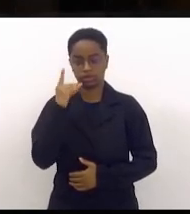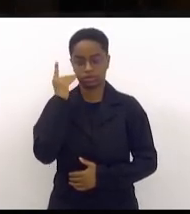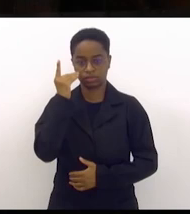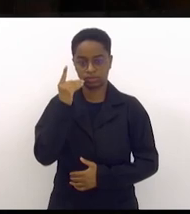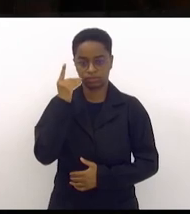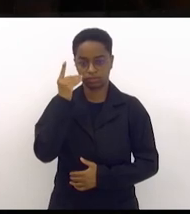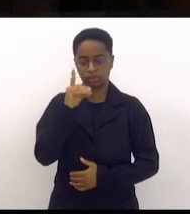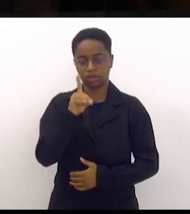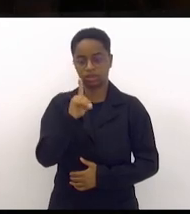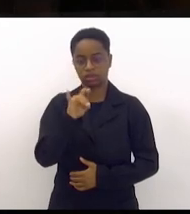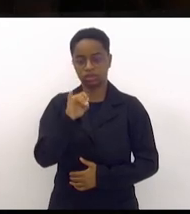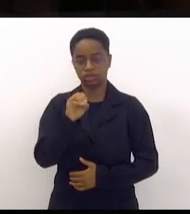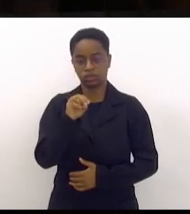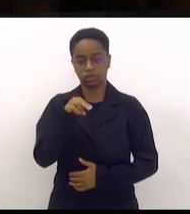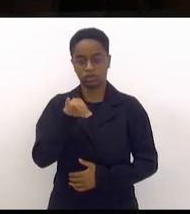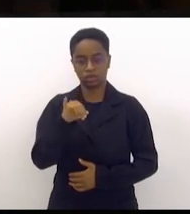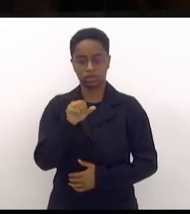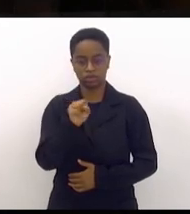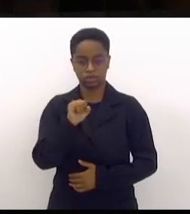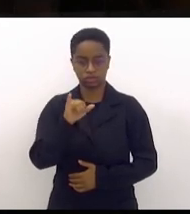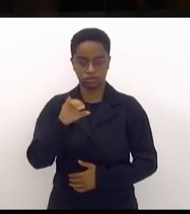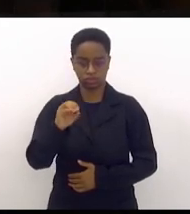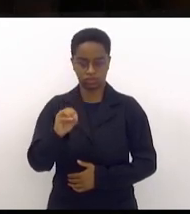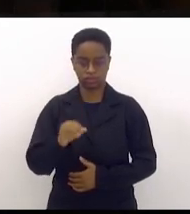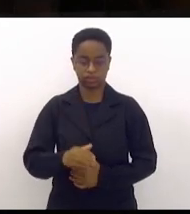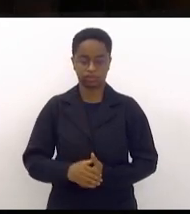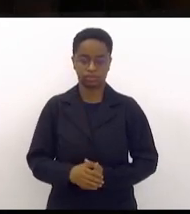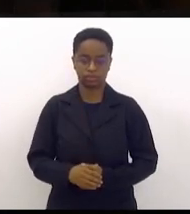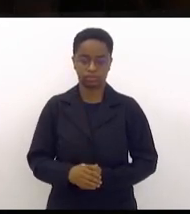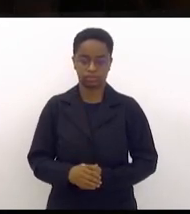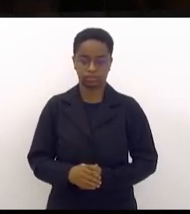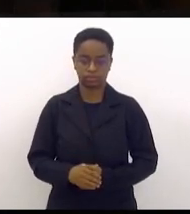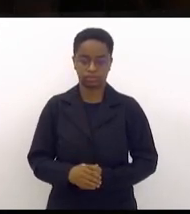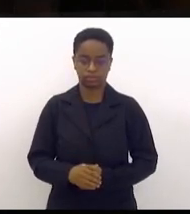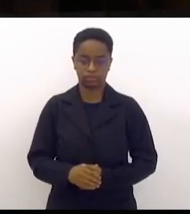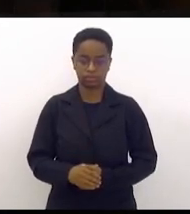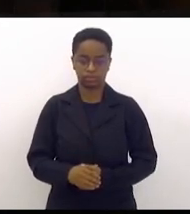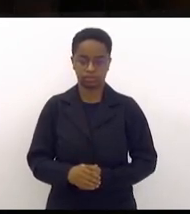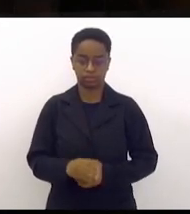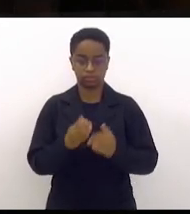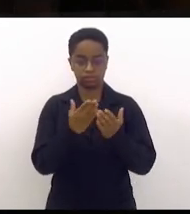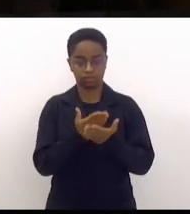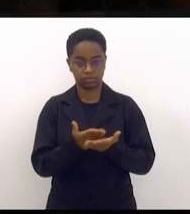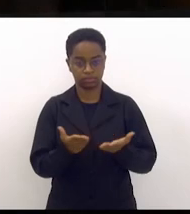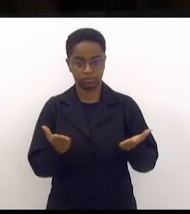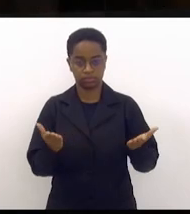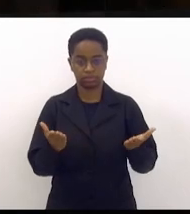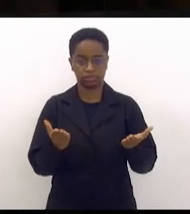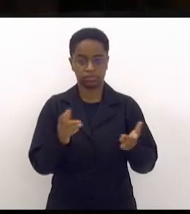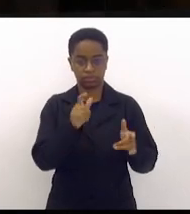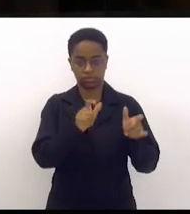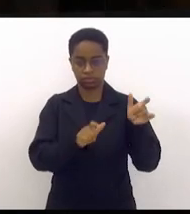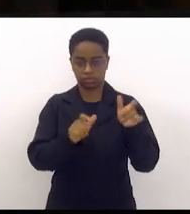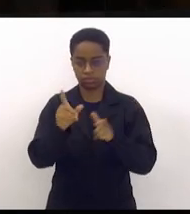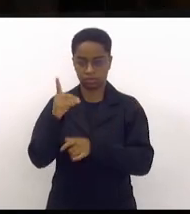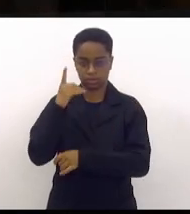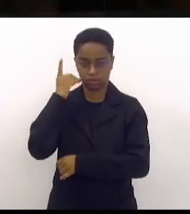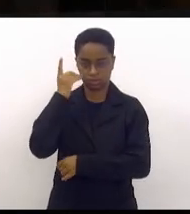Dionísio Lins, Senhoras e Senhoras Deputados.